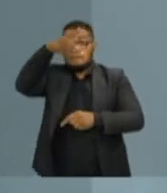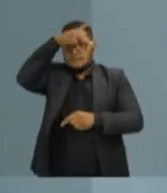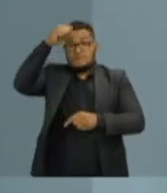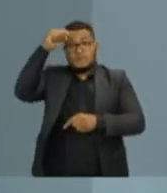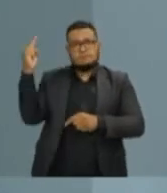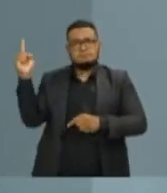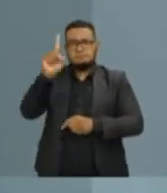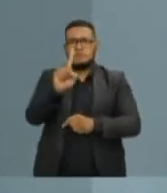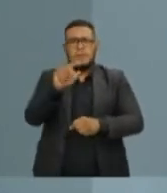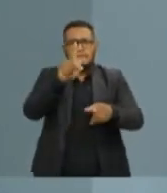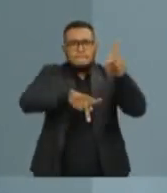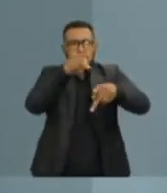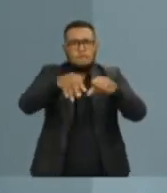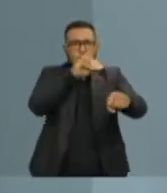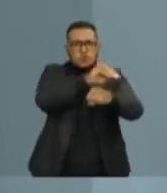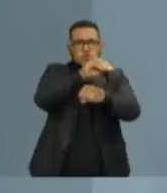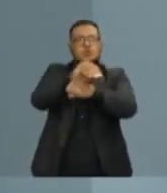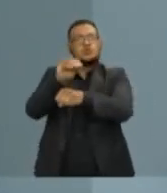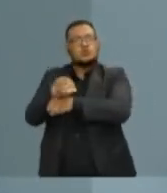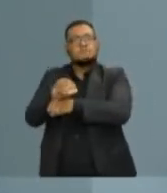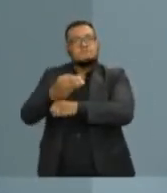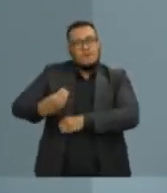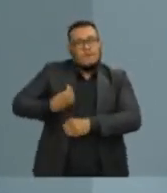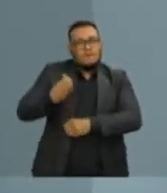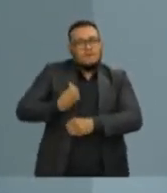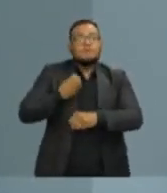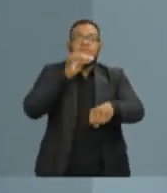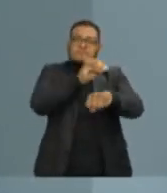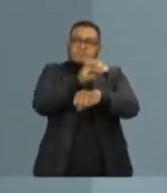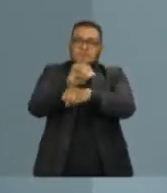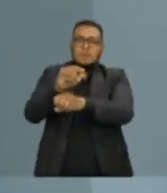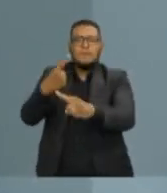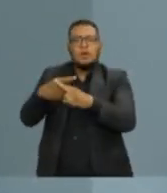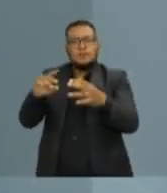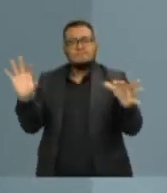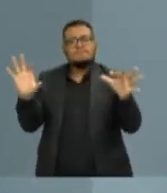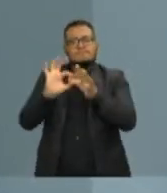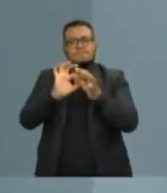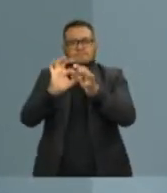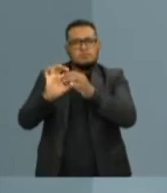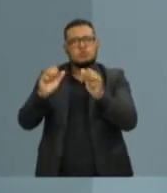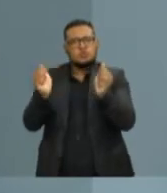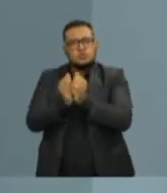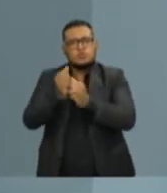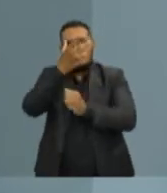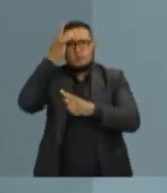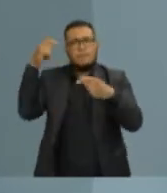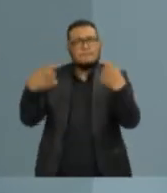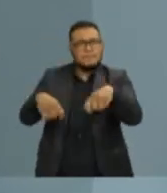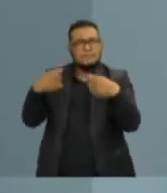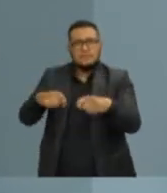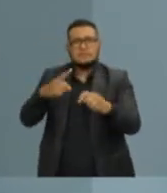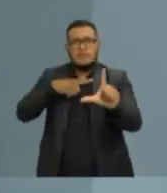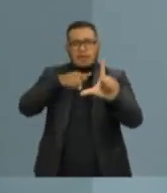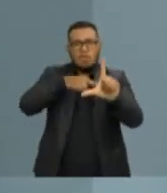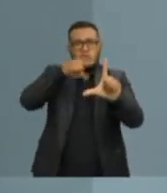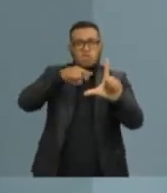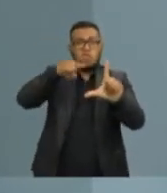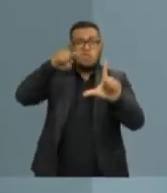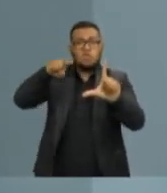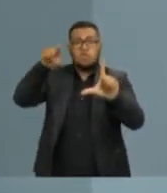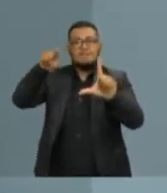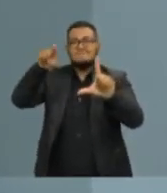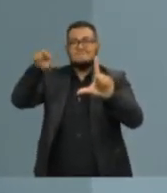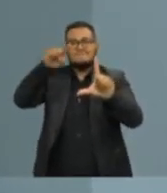do seu povo, que cuidará da sua gente, porque eu estive ao lado das pessoas no momento em que elas mais precisaram. Transformei estatísticas, números em